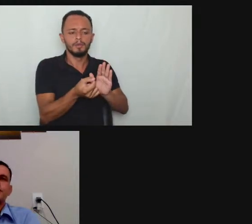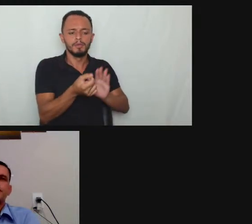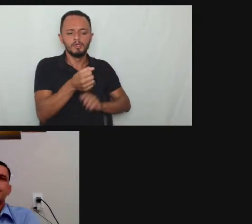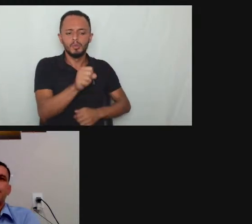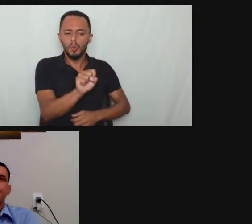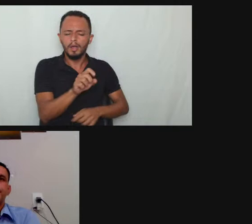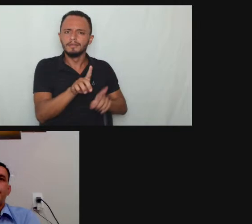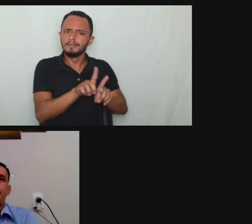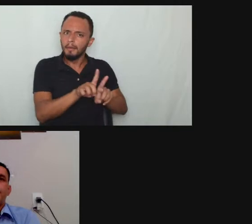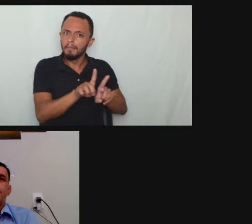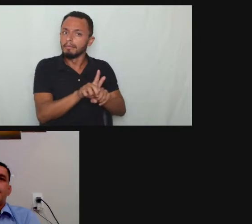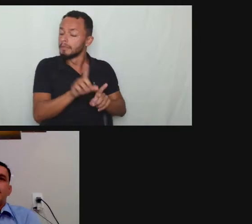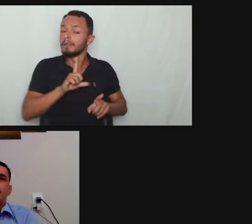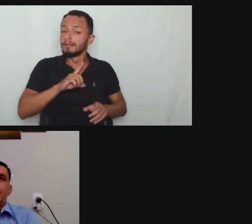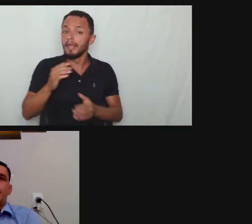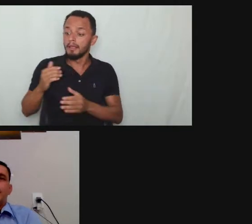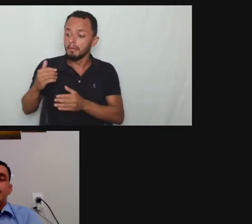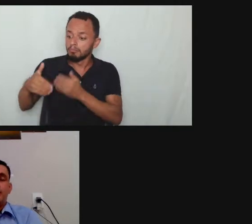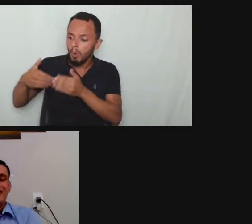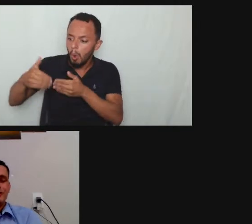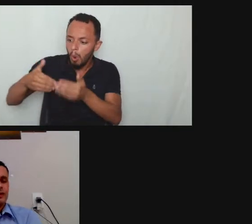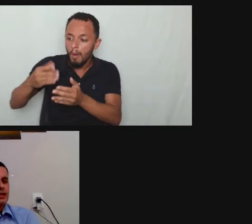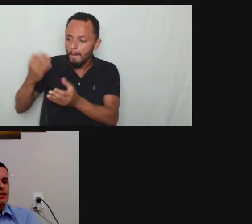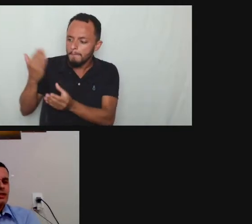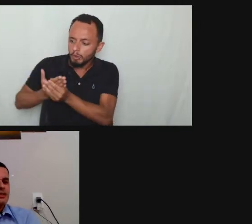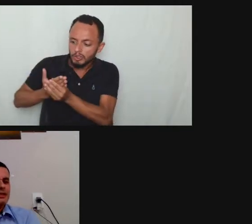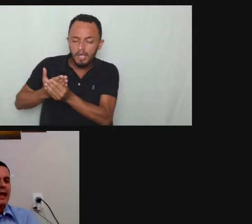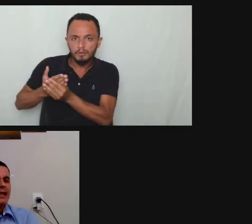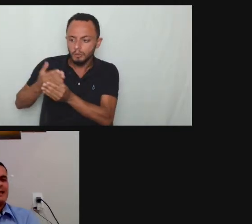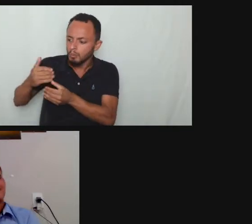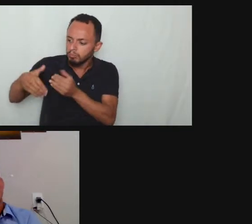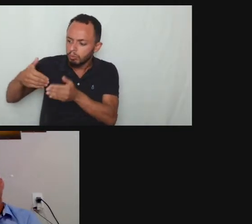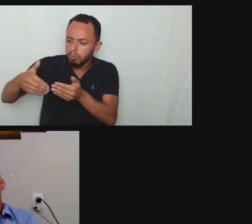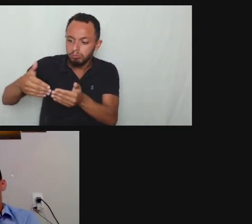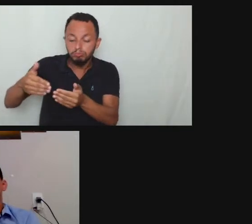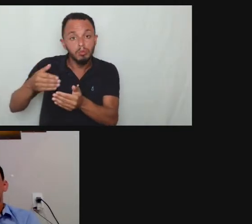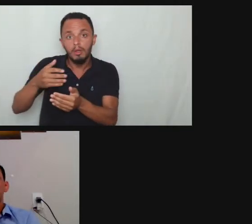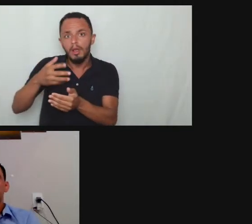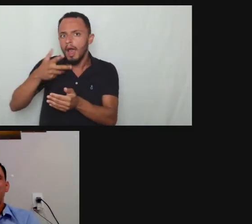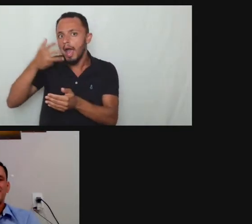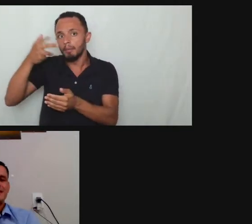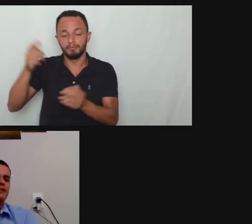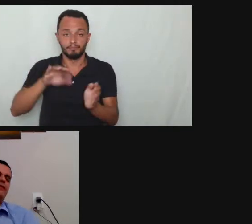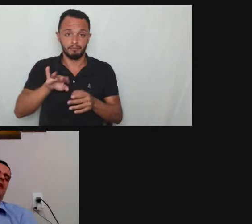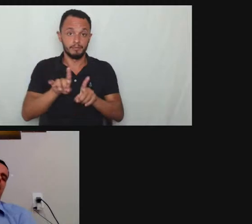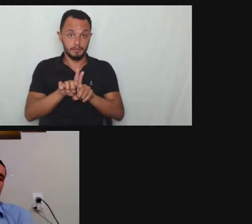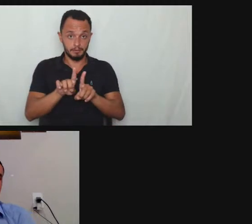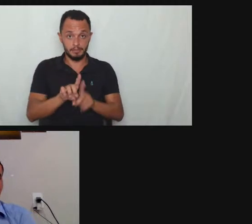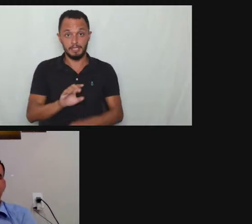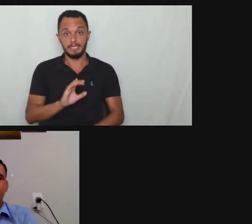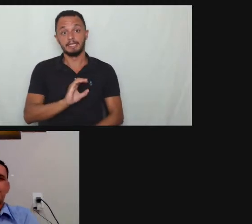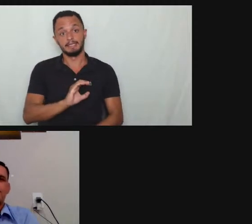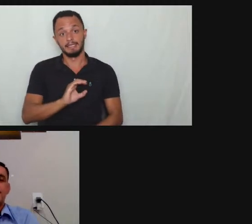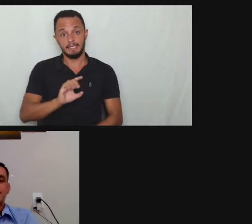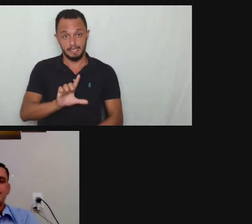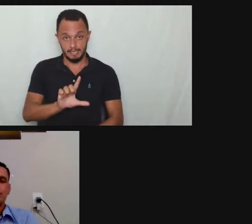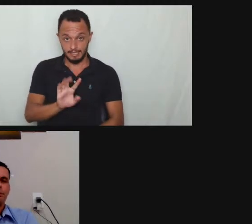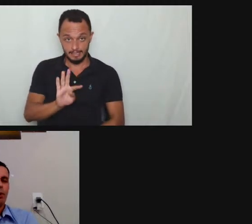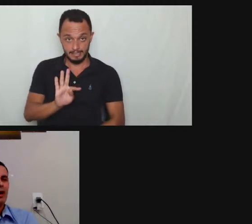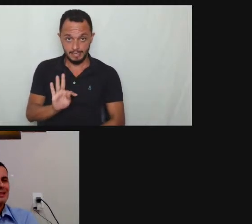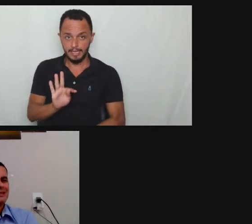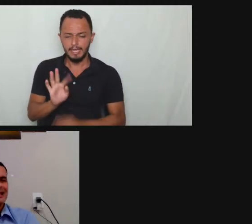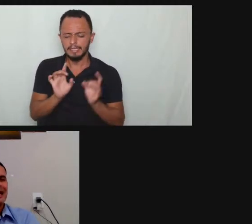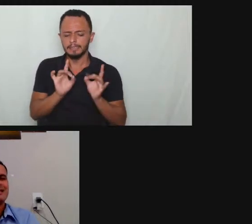essa prioridade processual é uma das questões lá na CLT mesmo específica para pessoa com